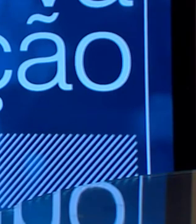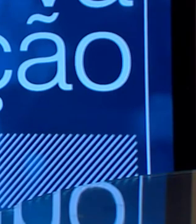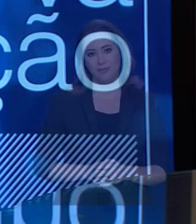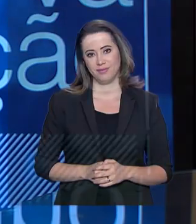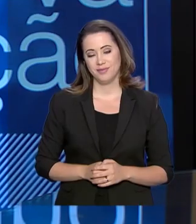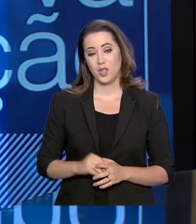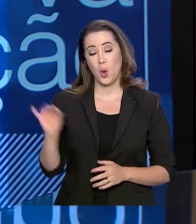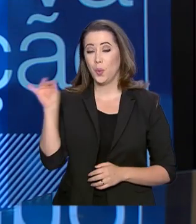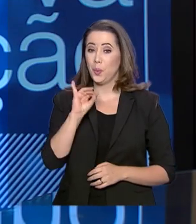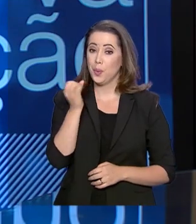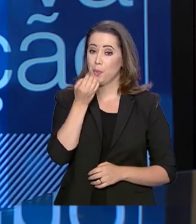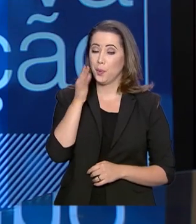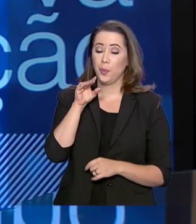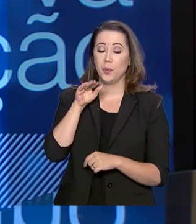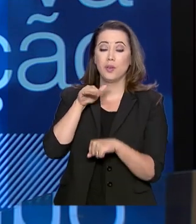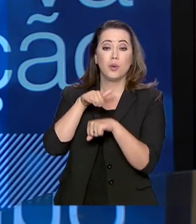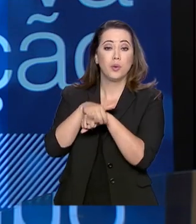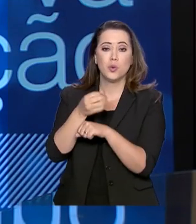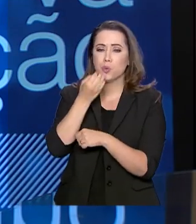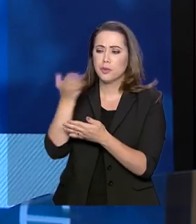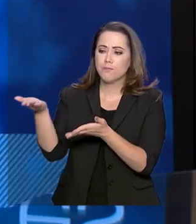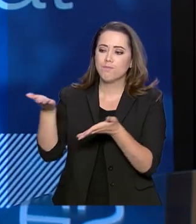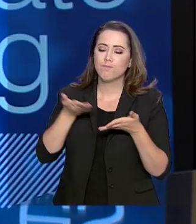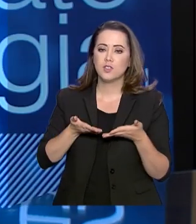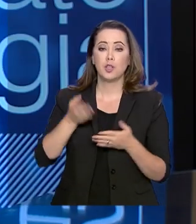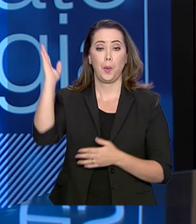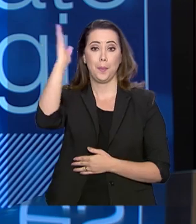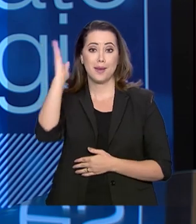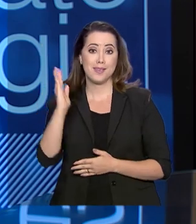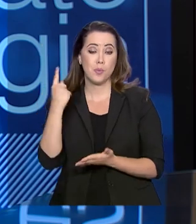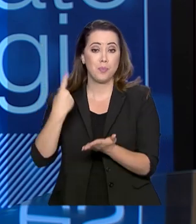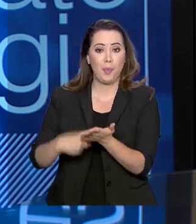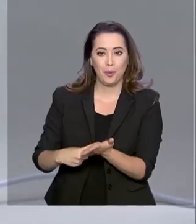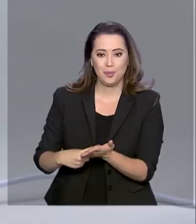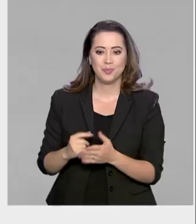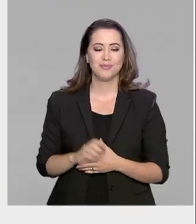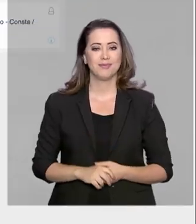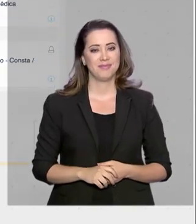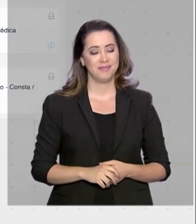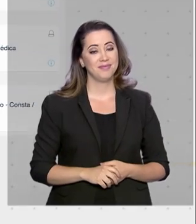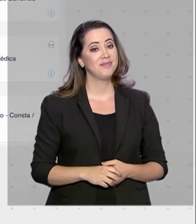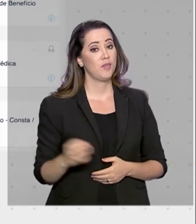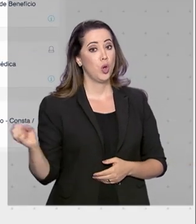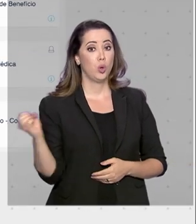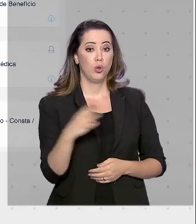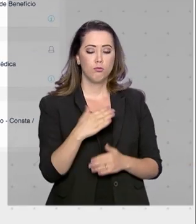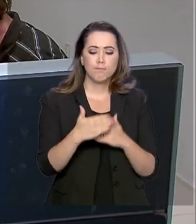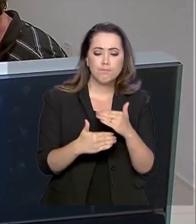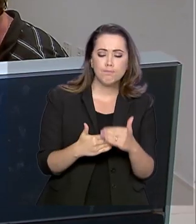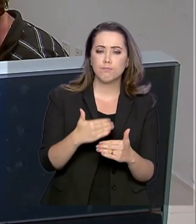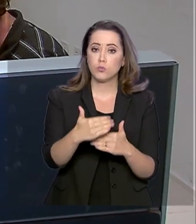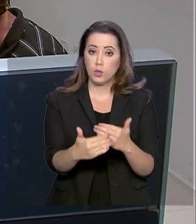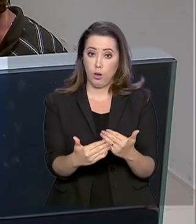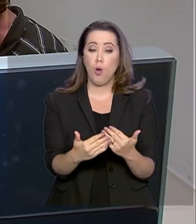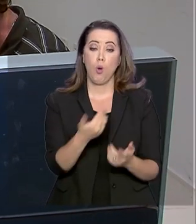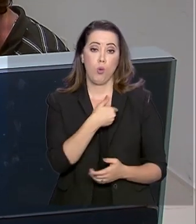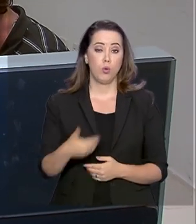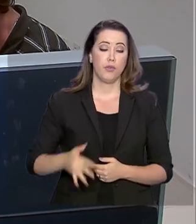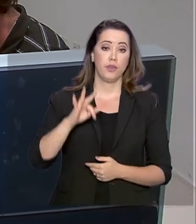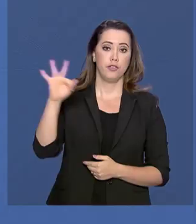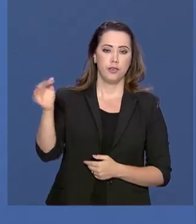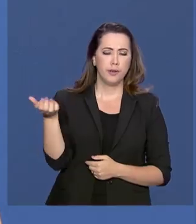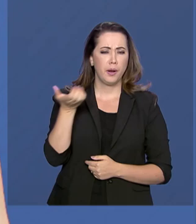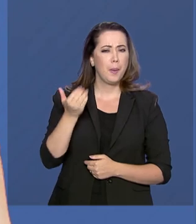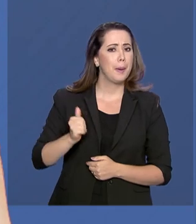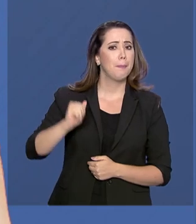Olá, boa noite e seja bem-vindo ao Brasil em Pauta. Inovação nos processos. O governo federal busca